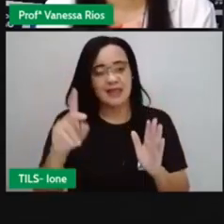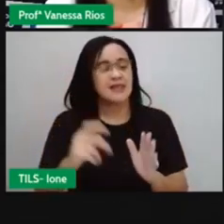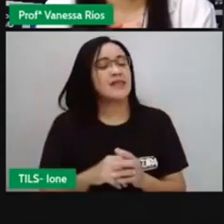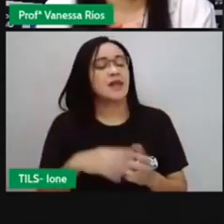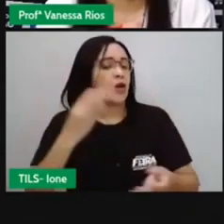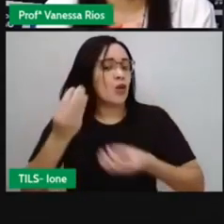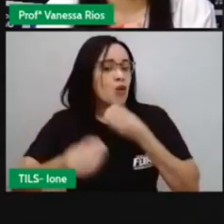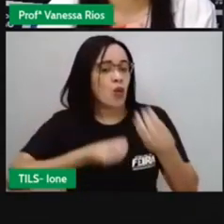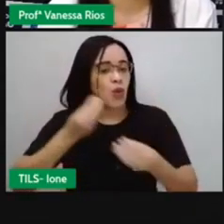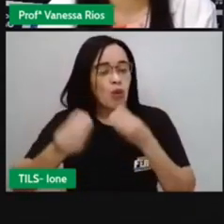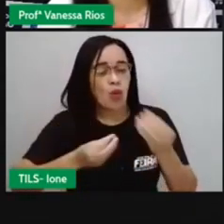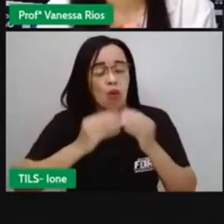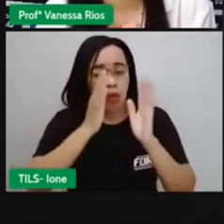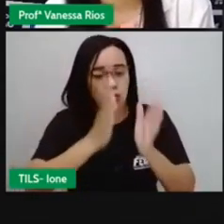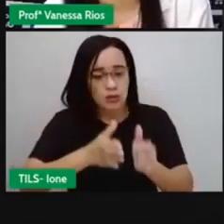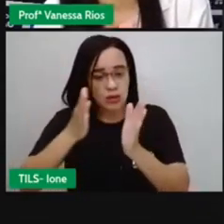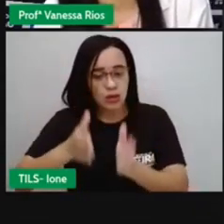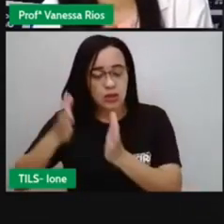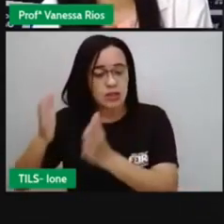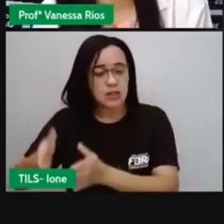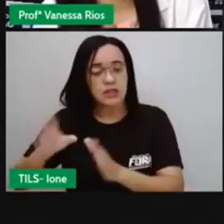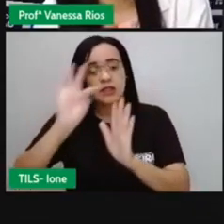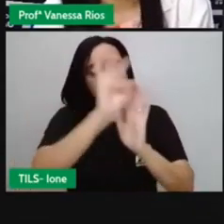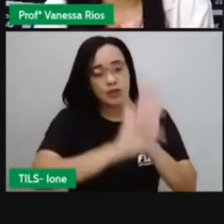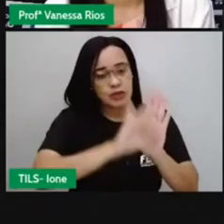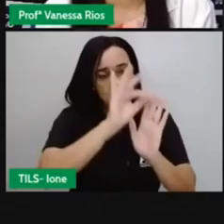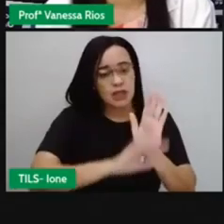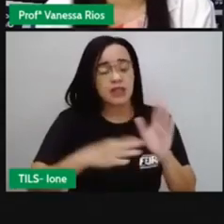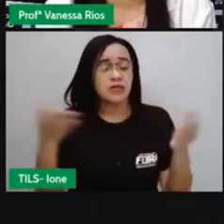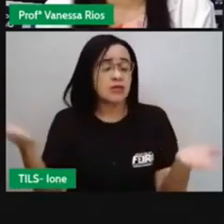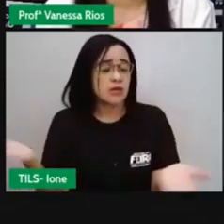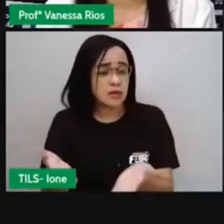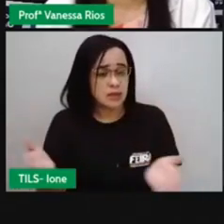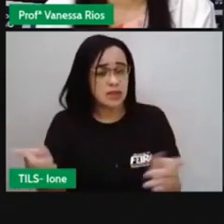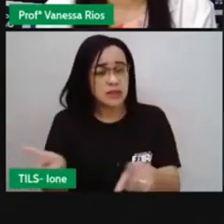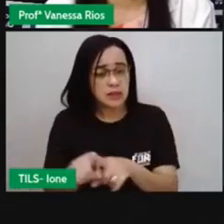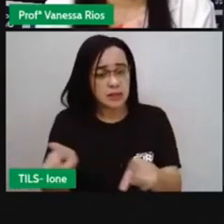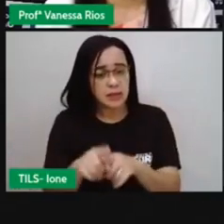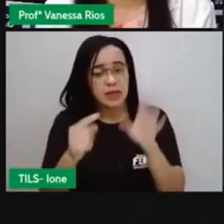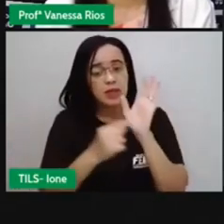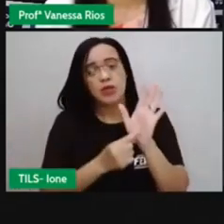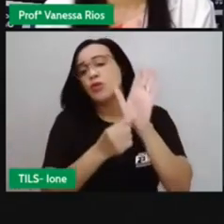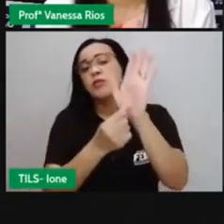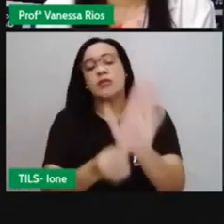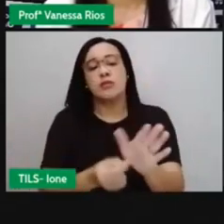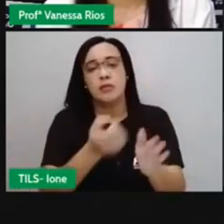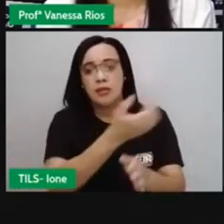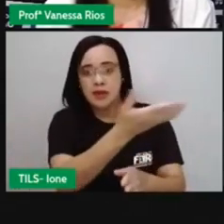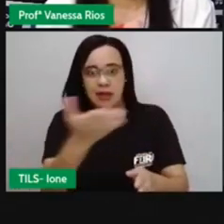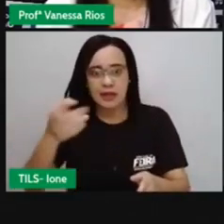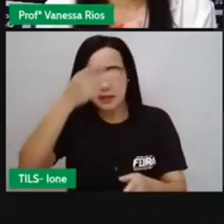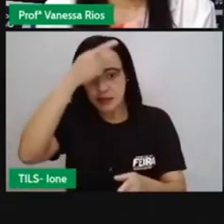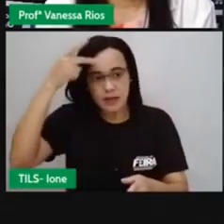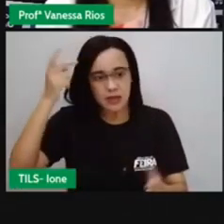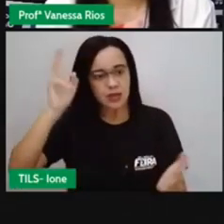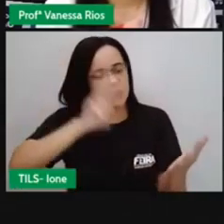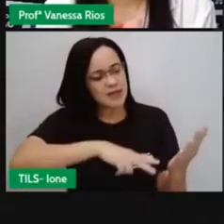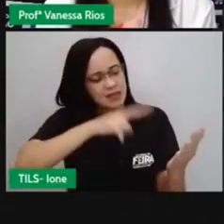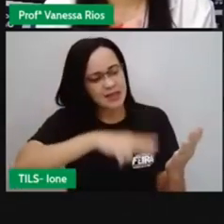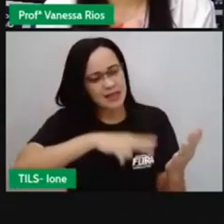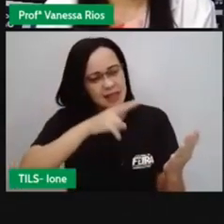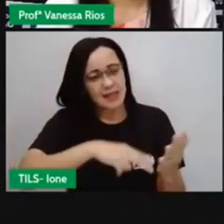texto, ele se organiza, e também como ele é apresentado para os seus leitores. A pró termina a aula aqui, ó.